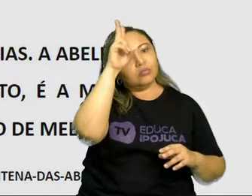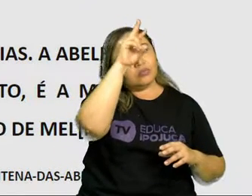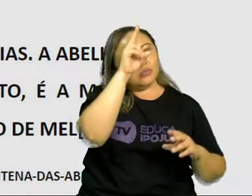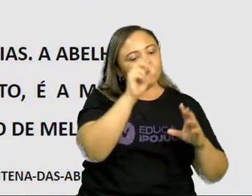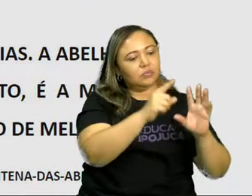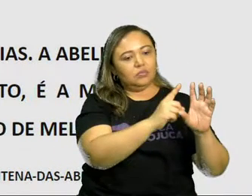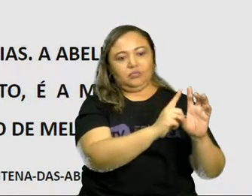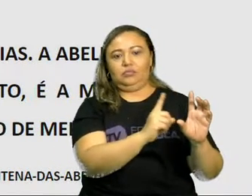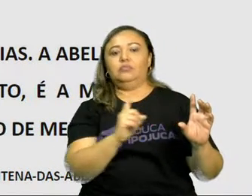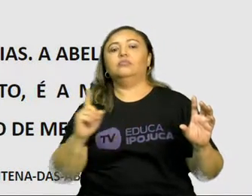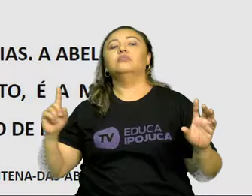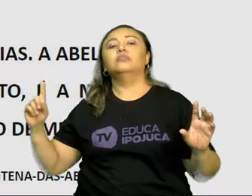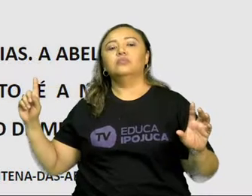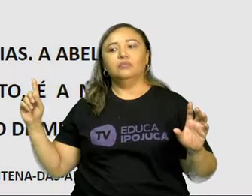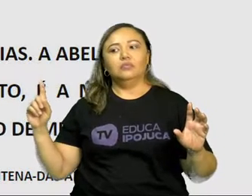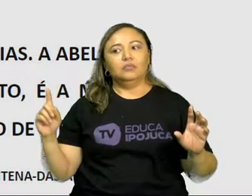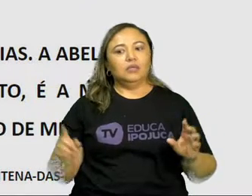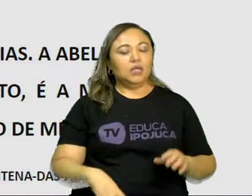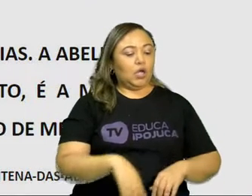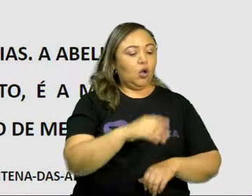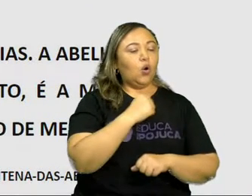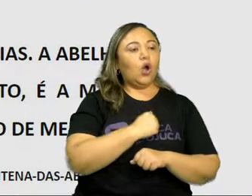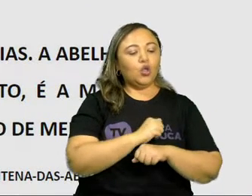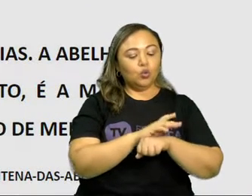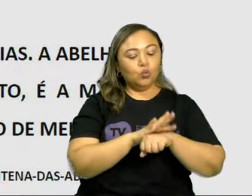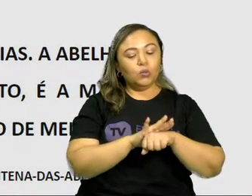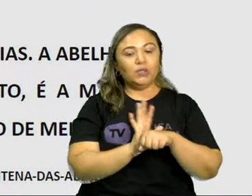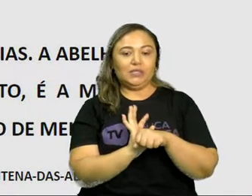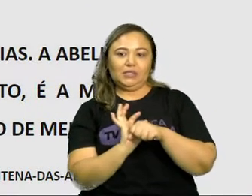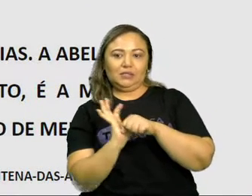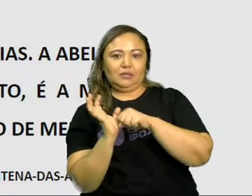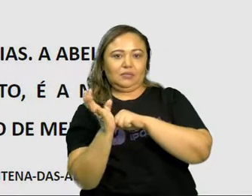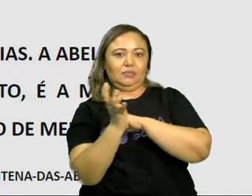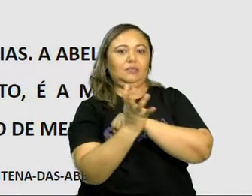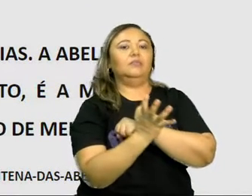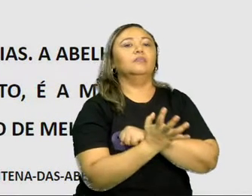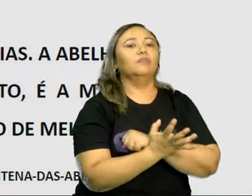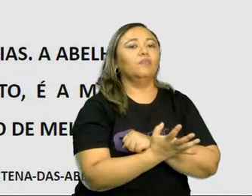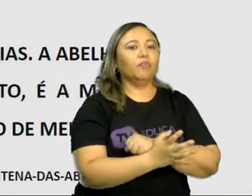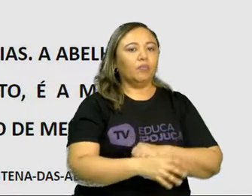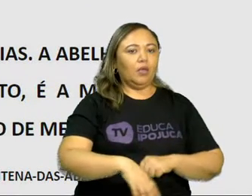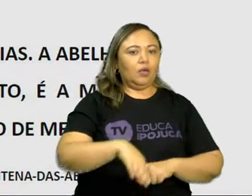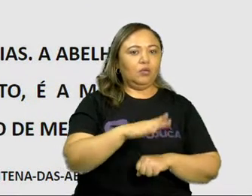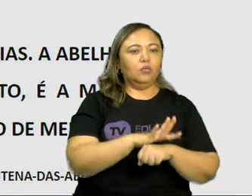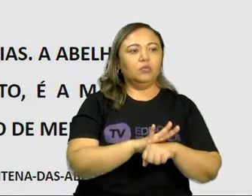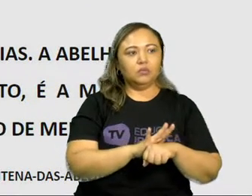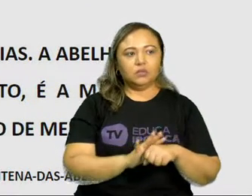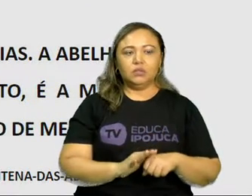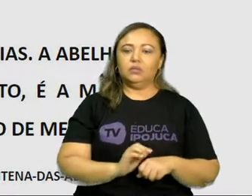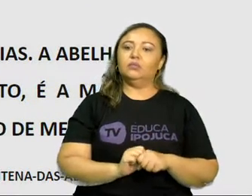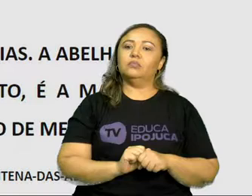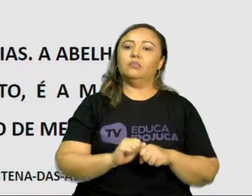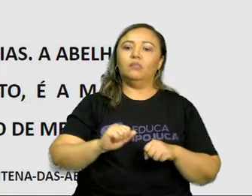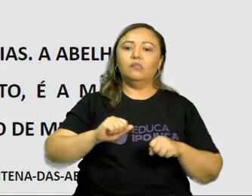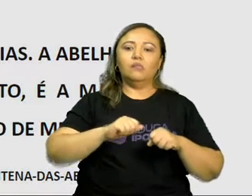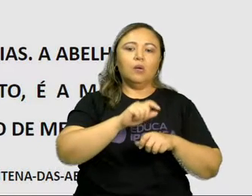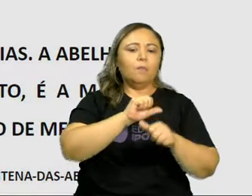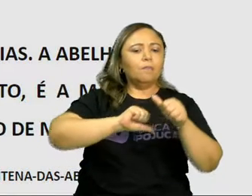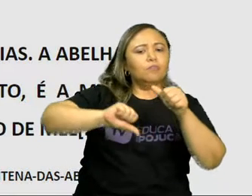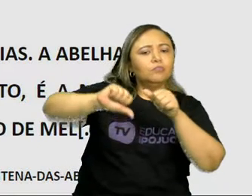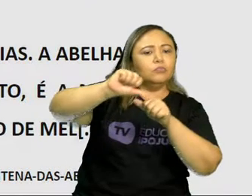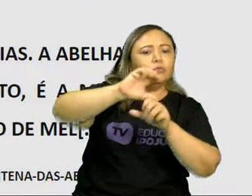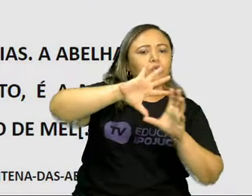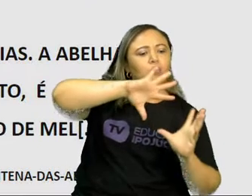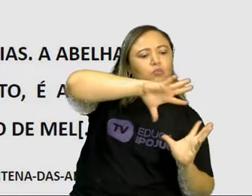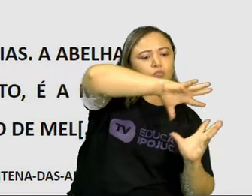de Covid-19, doença causada por um novo tipo de coronavírus, o SARS-CoV-2, mudou a rotina